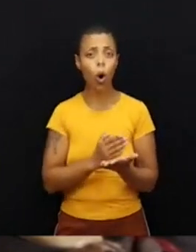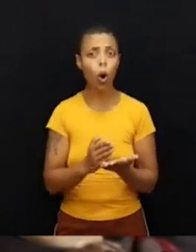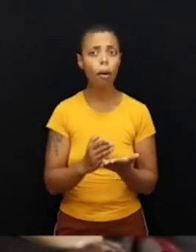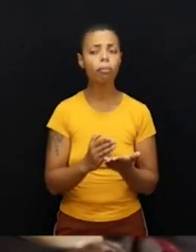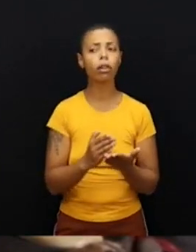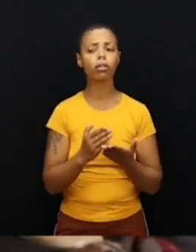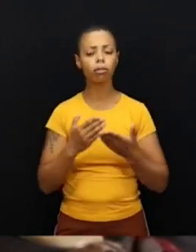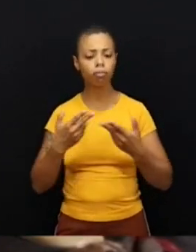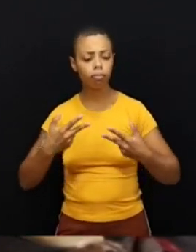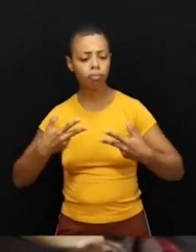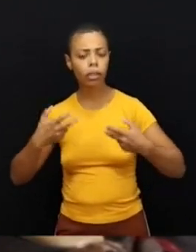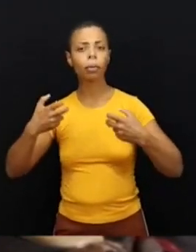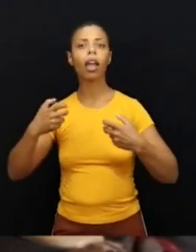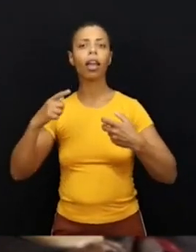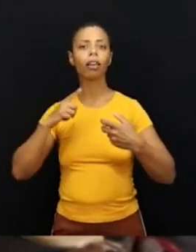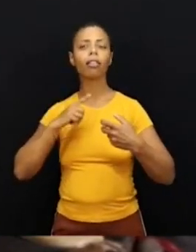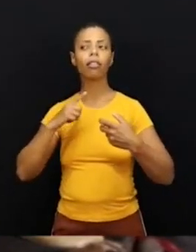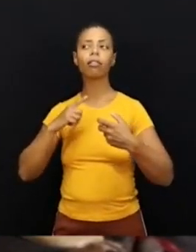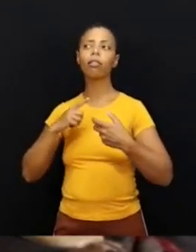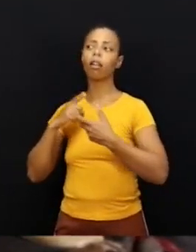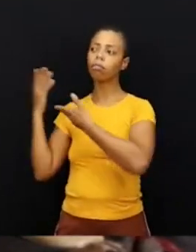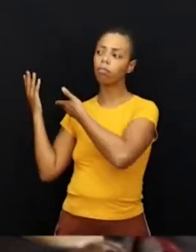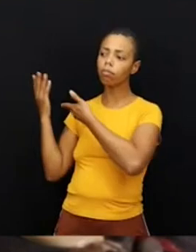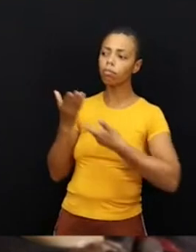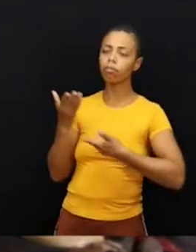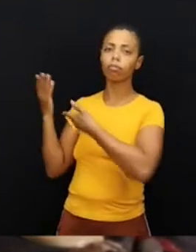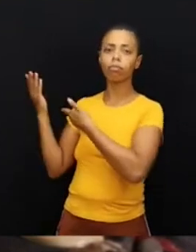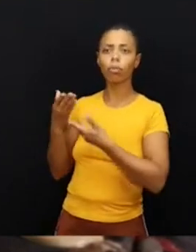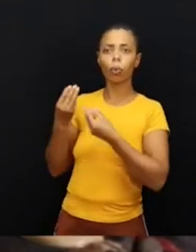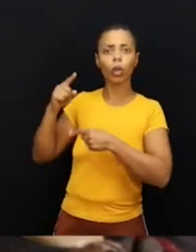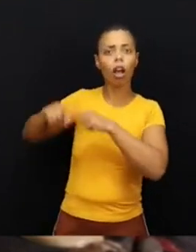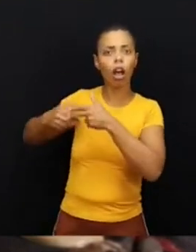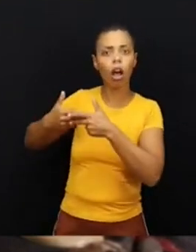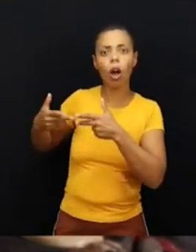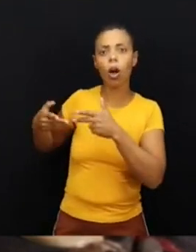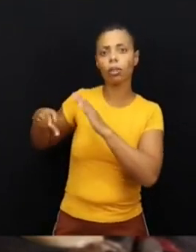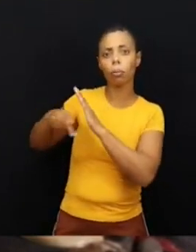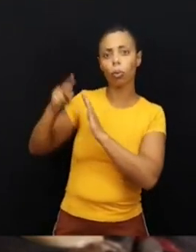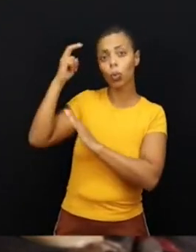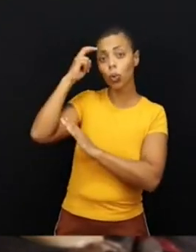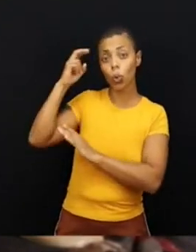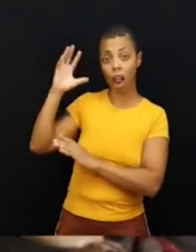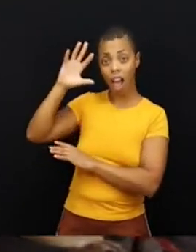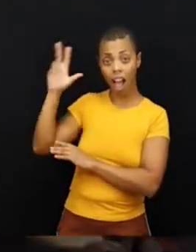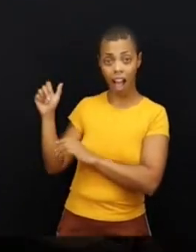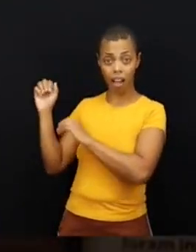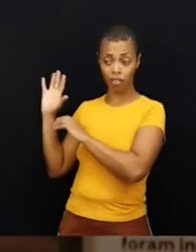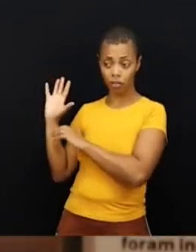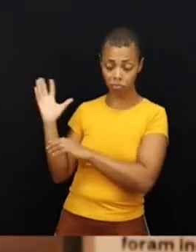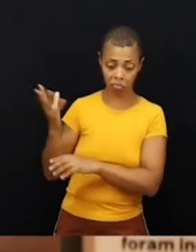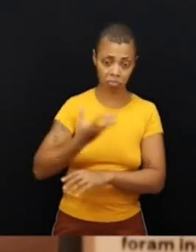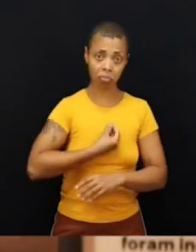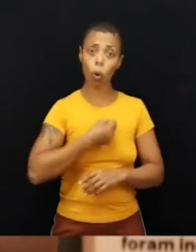herdeiro de muitas dessas heranças africanas, justamente por aquilo que está mais